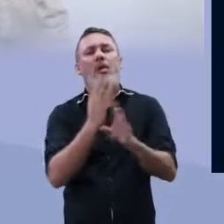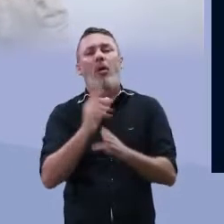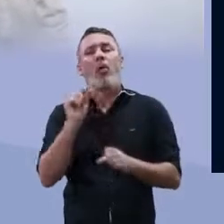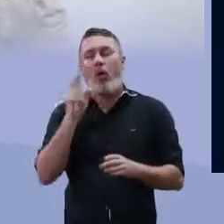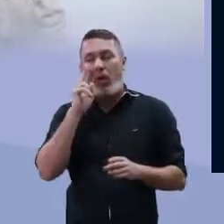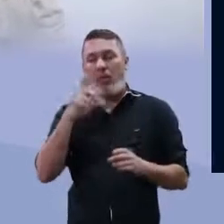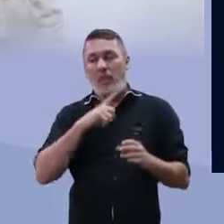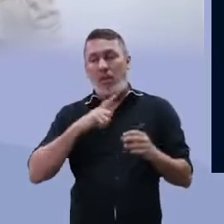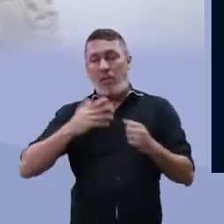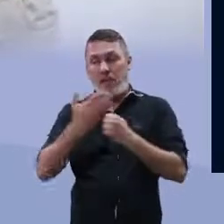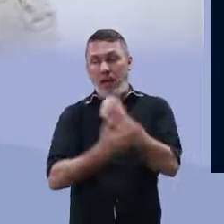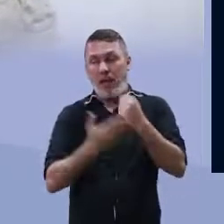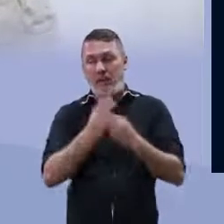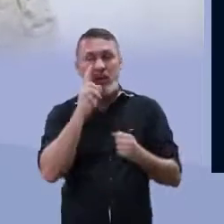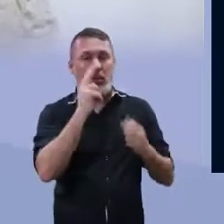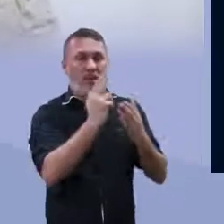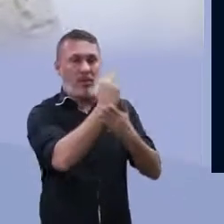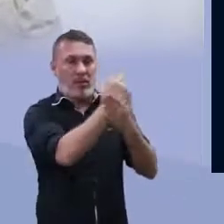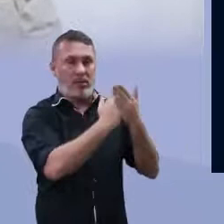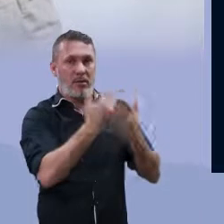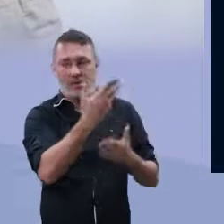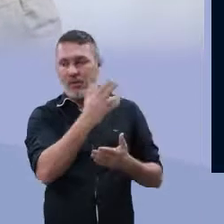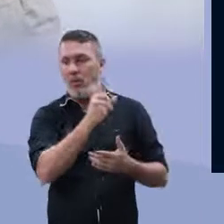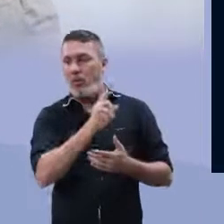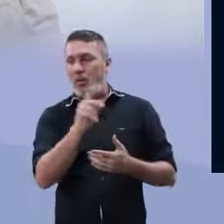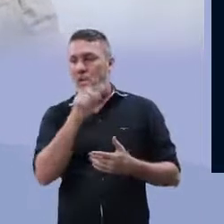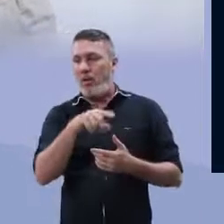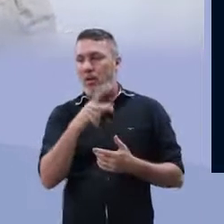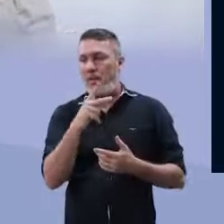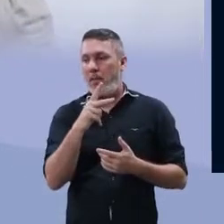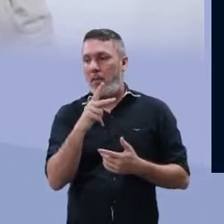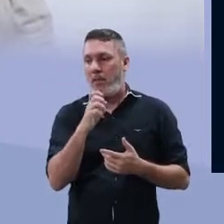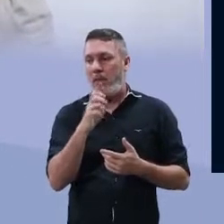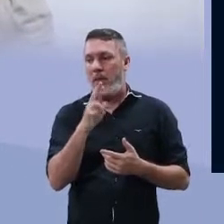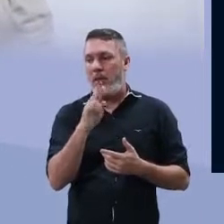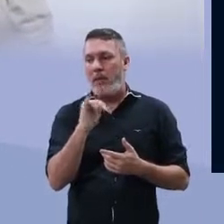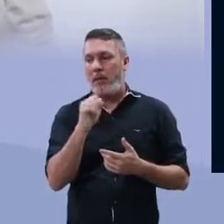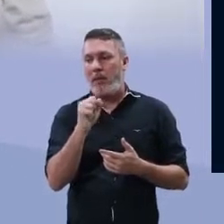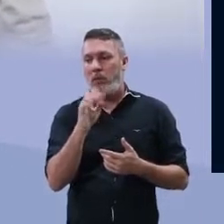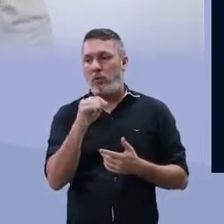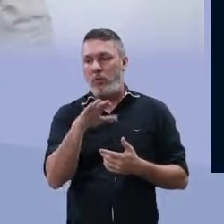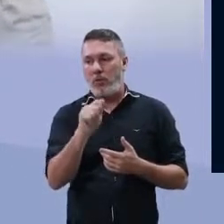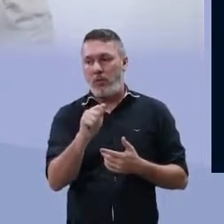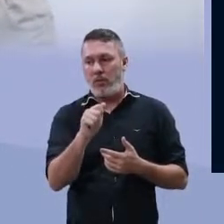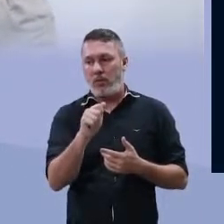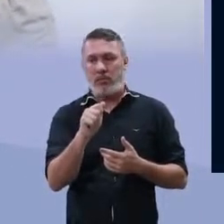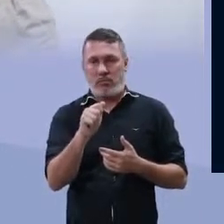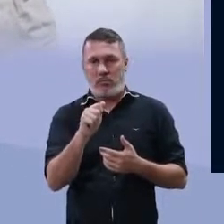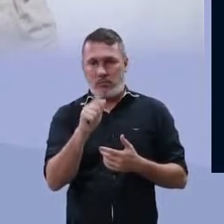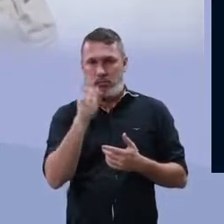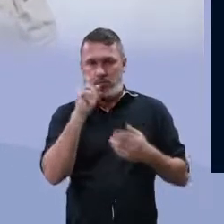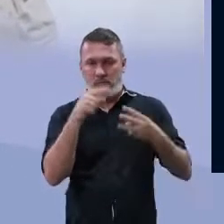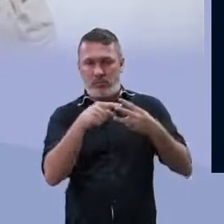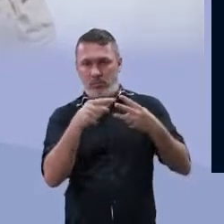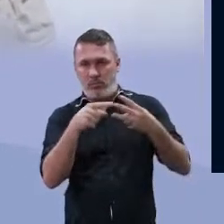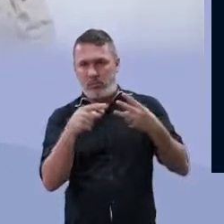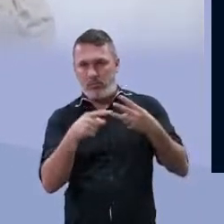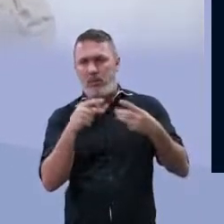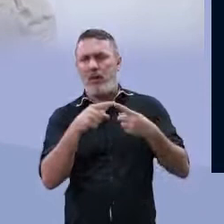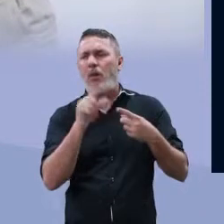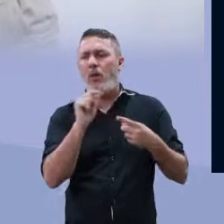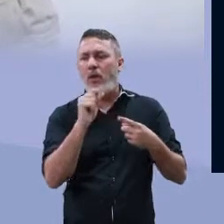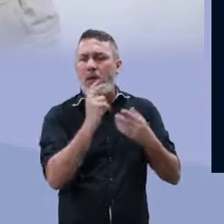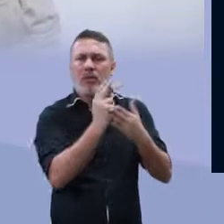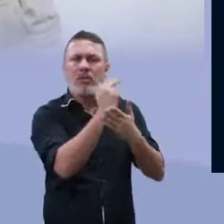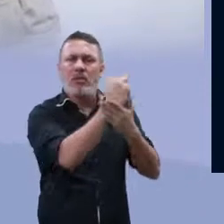ter aí nesses protozoários, né? A gente sempre usa como base esse ciliado, que é o paraméseum. No paraméseum, ele vai ter o